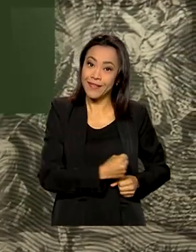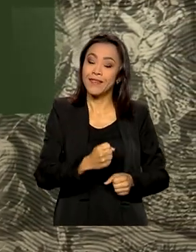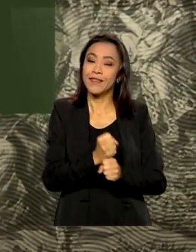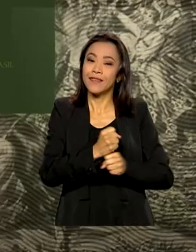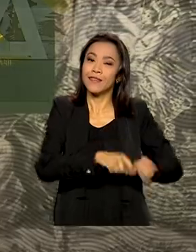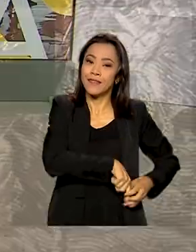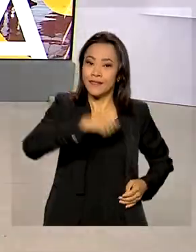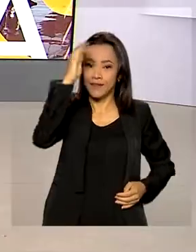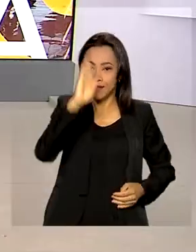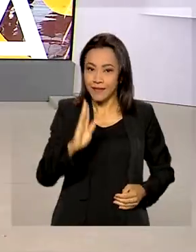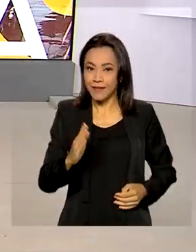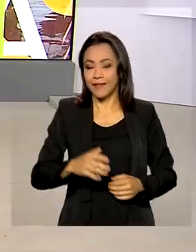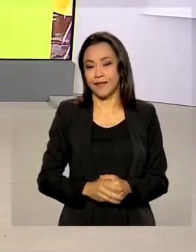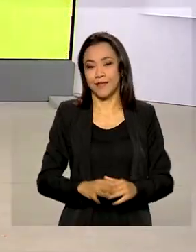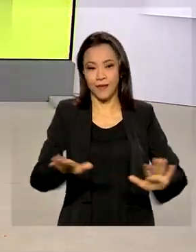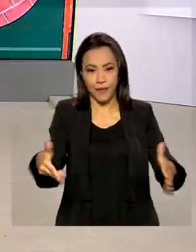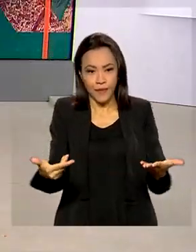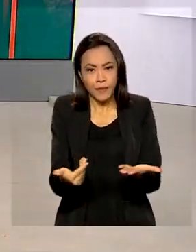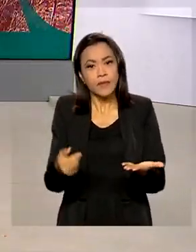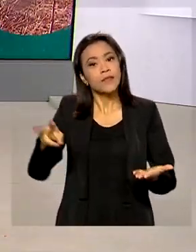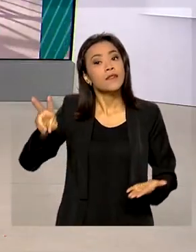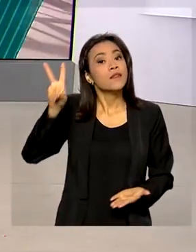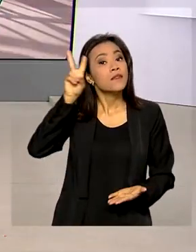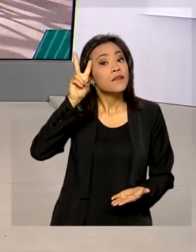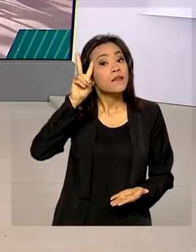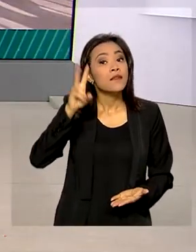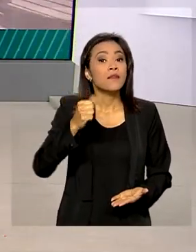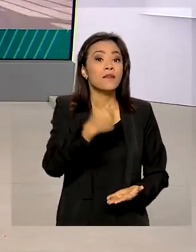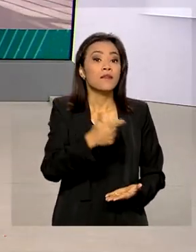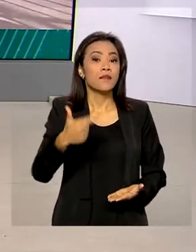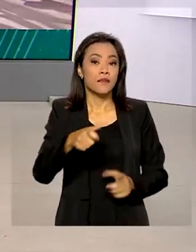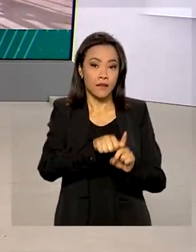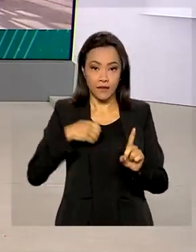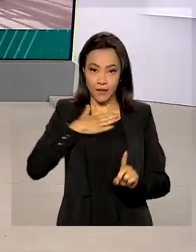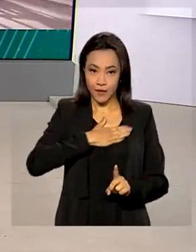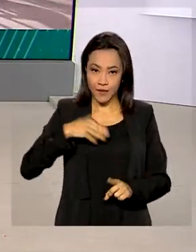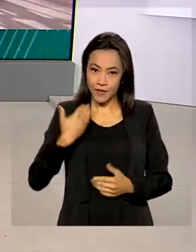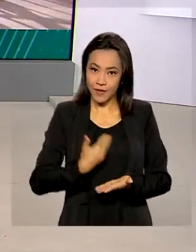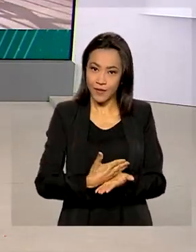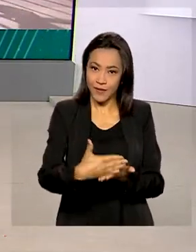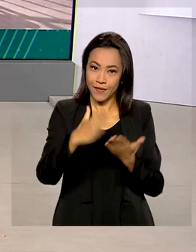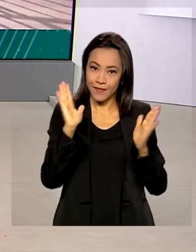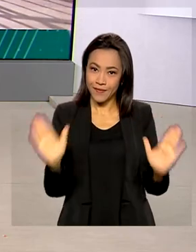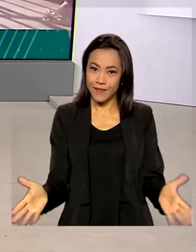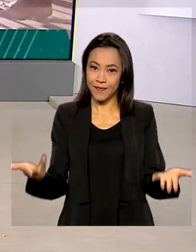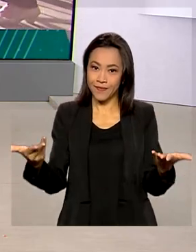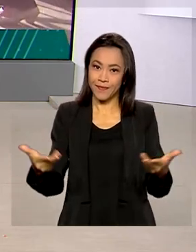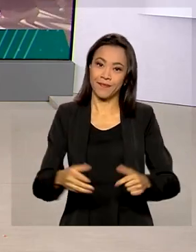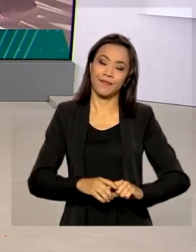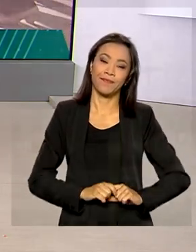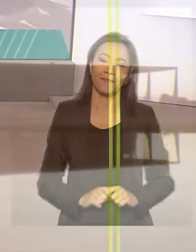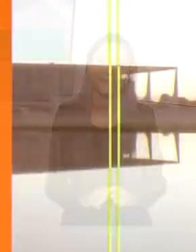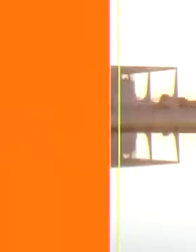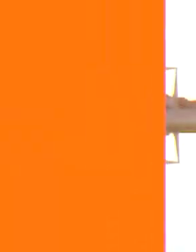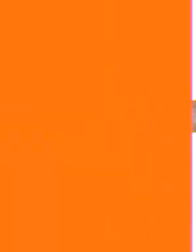Brasil. Segunda-feira, 22 de agosto, o Brasil em dia já está no ar.